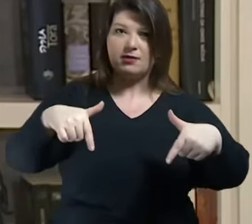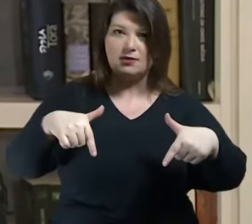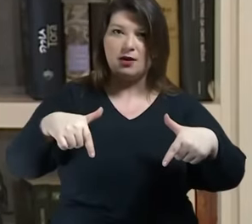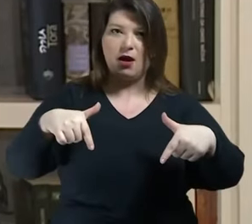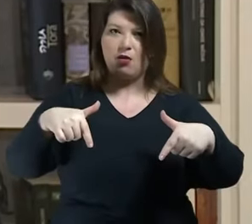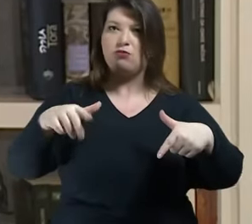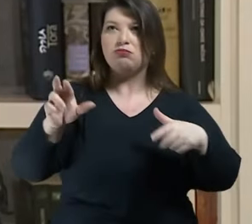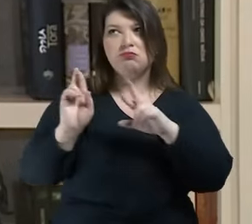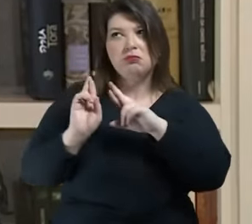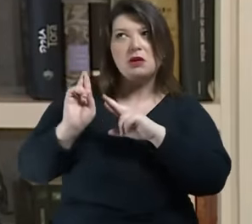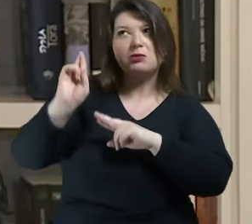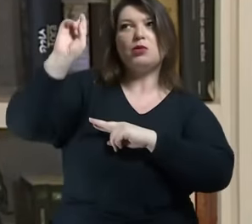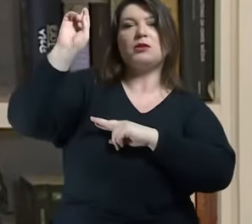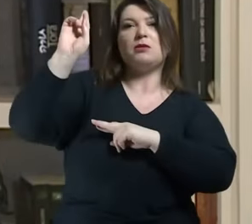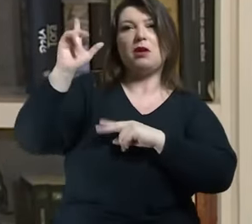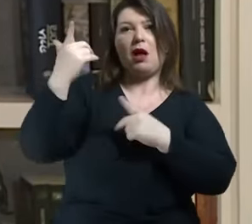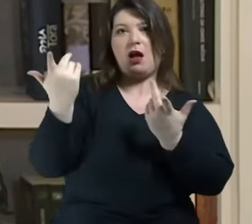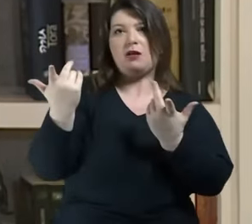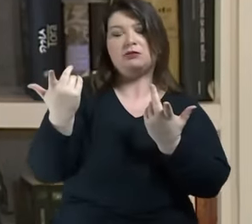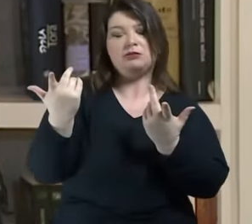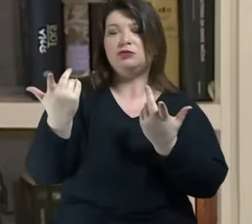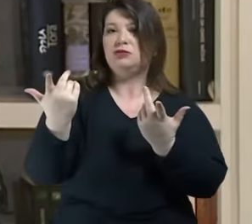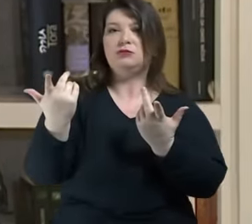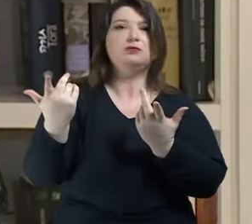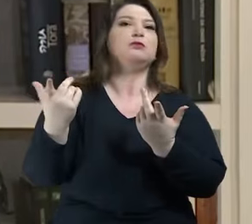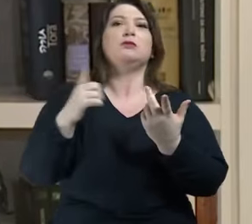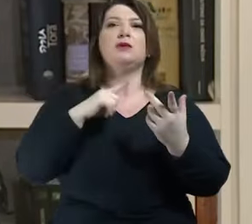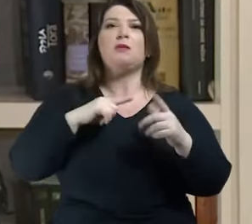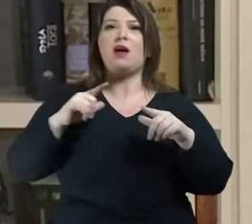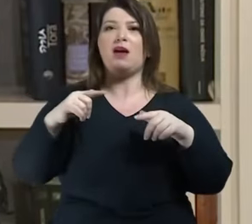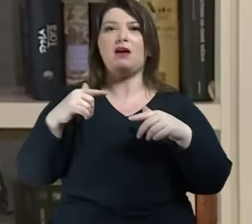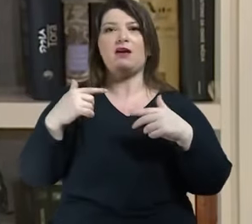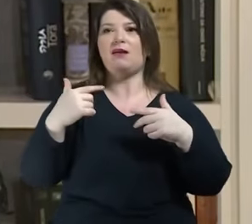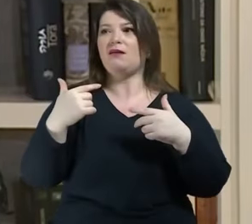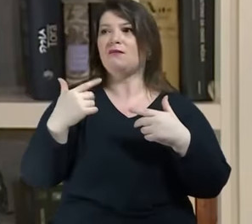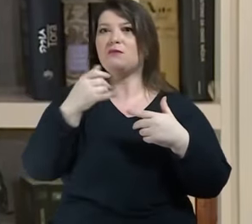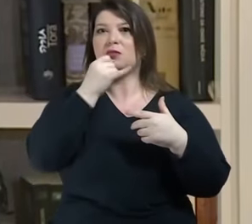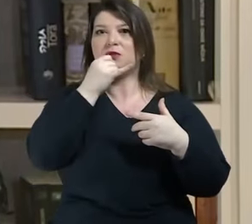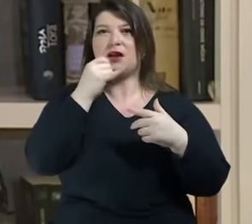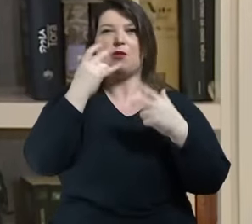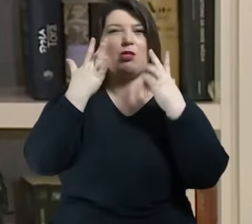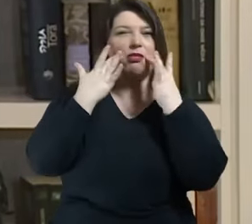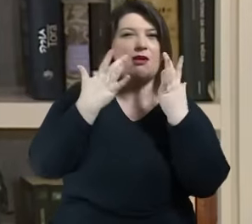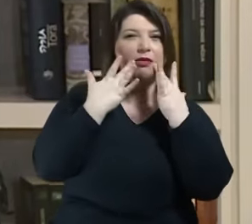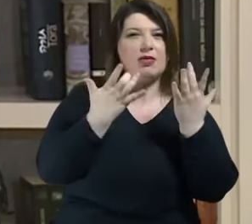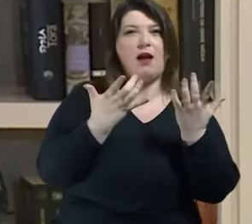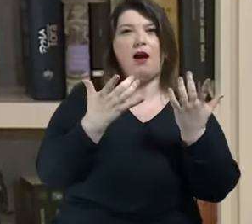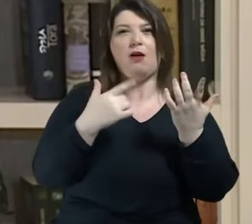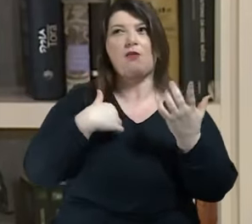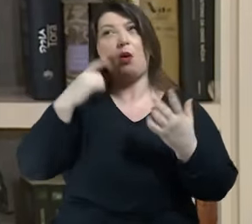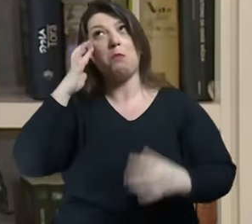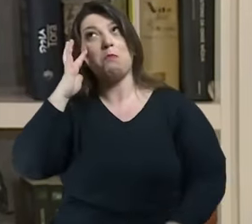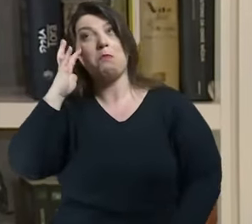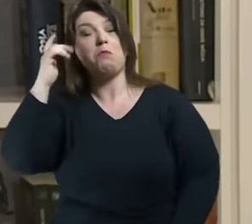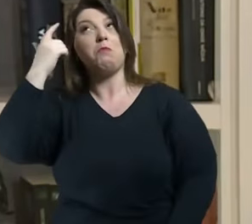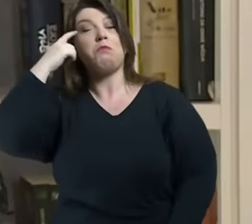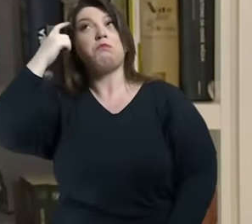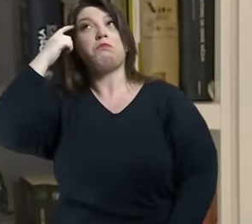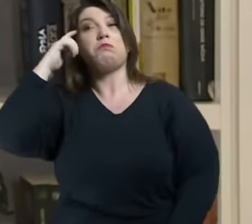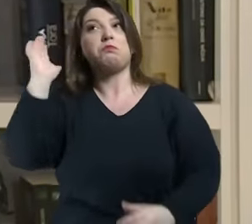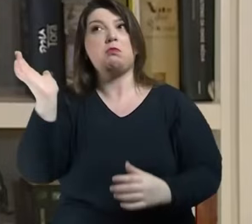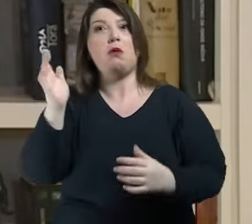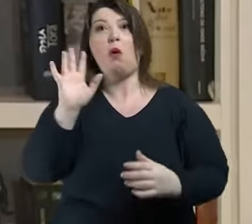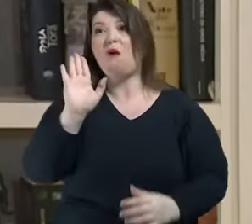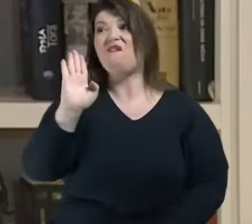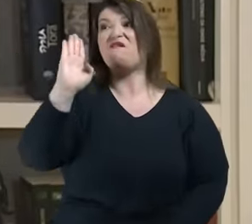peça, uma pantomima, desempenho teatral, declamação, dissimulação, falsa aparência.